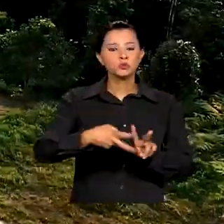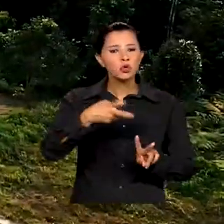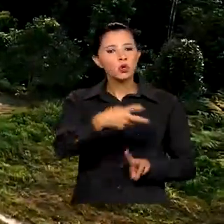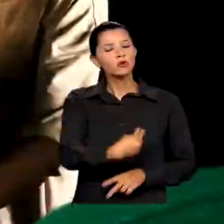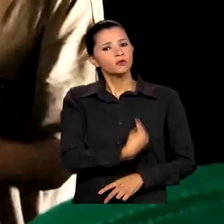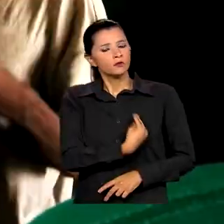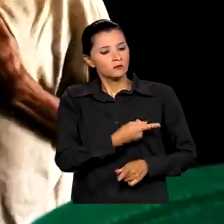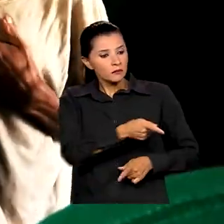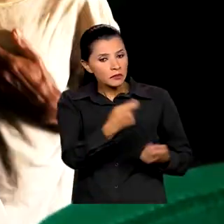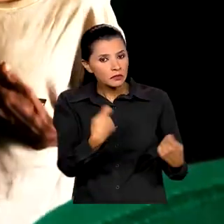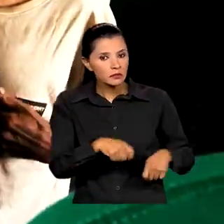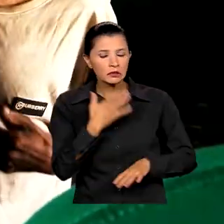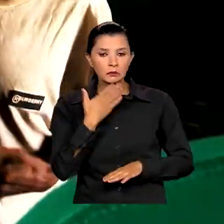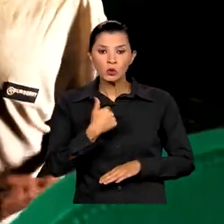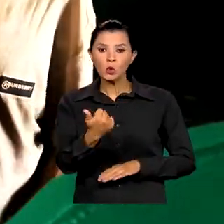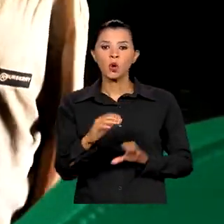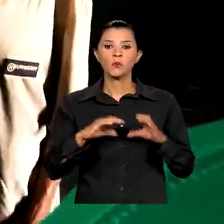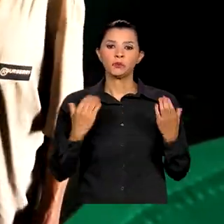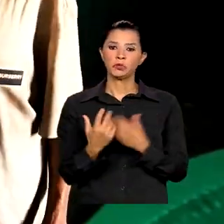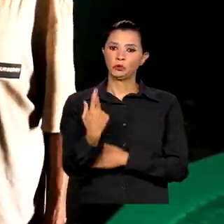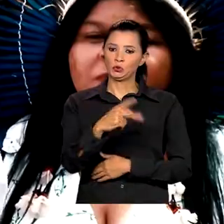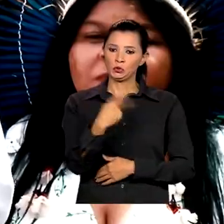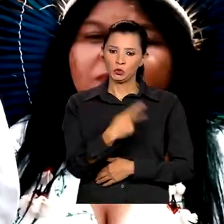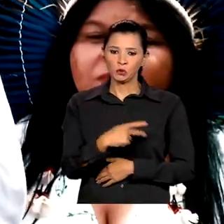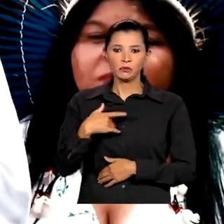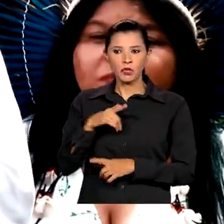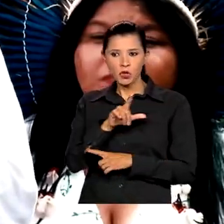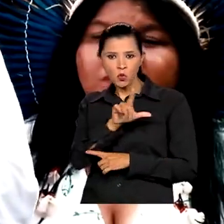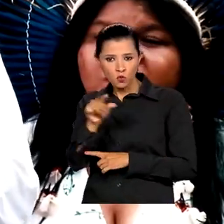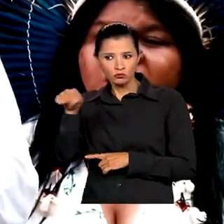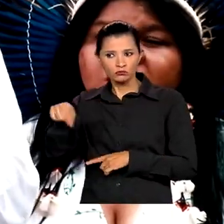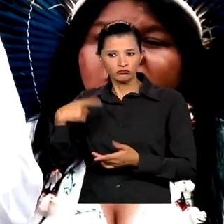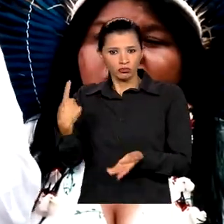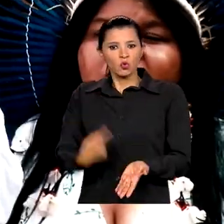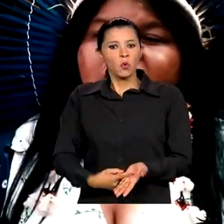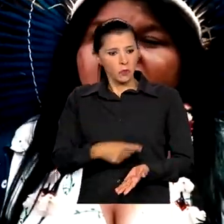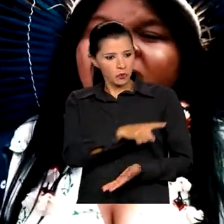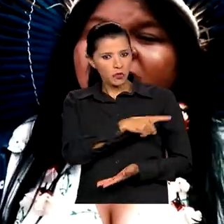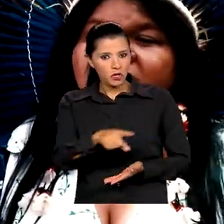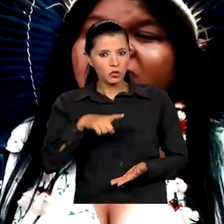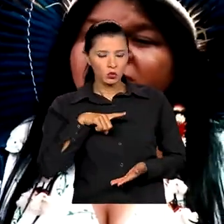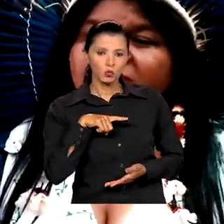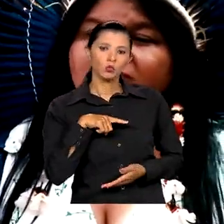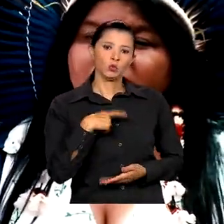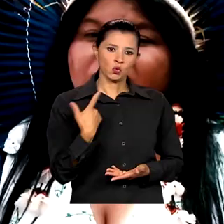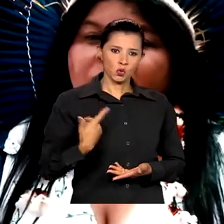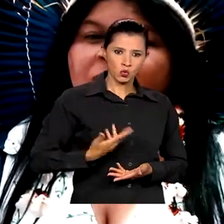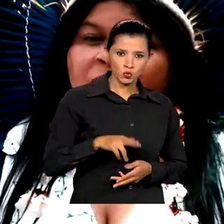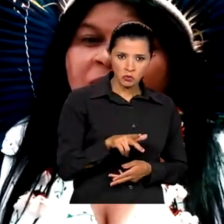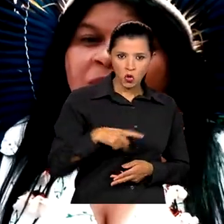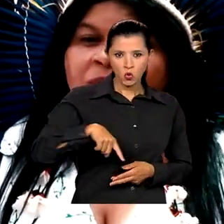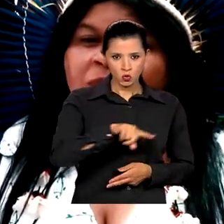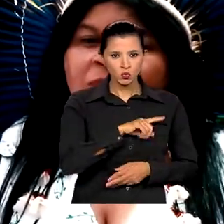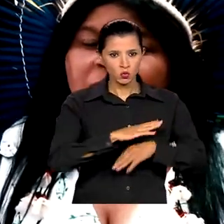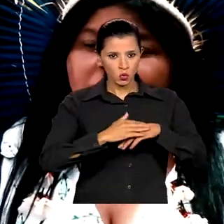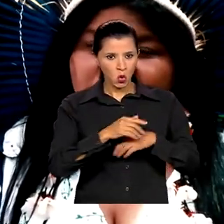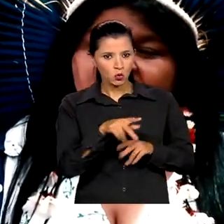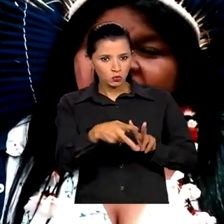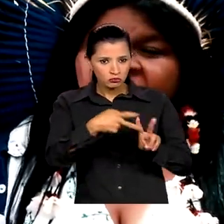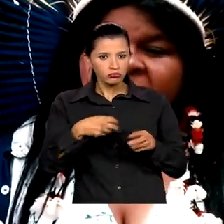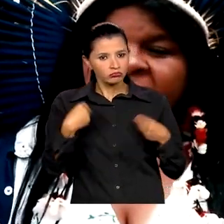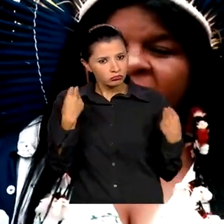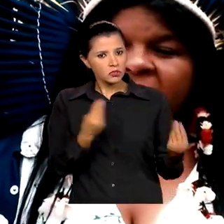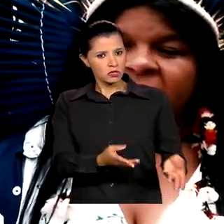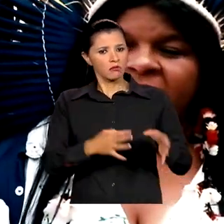moram, nas suas comunidades. E eu saí daqui com um compromisso com os nossos queridos irmãos, que nós vamos dar